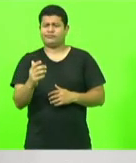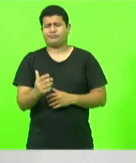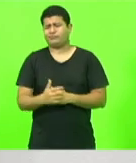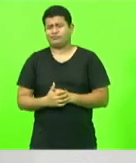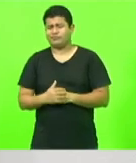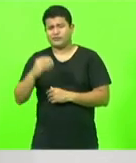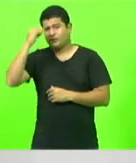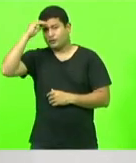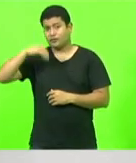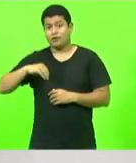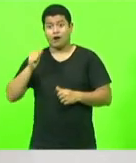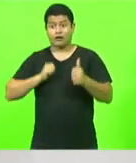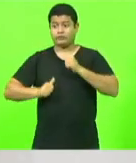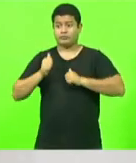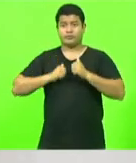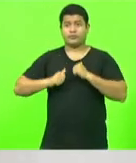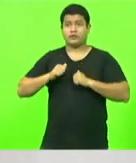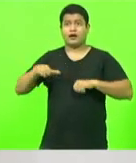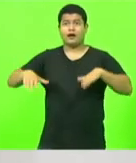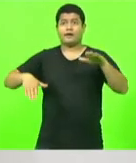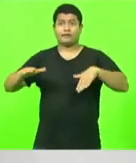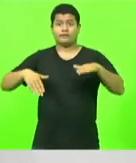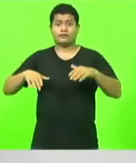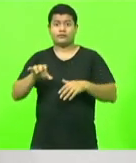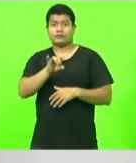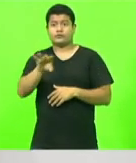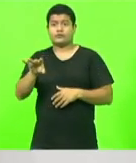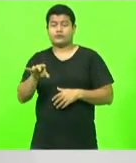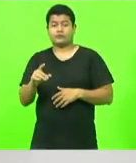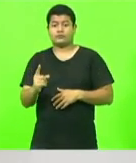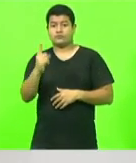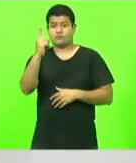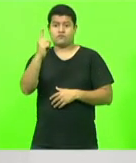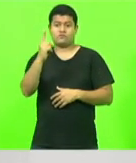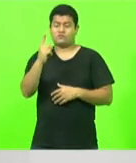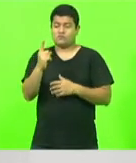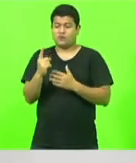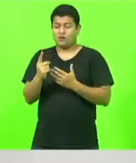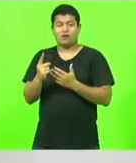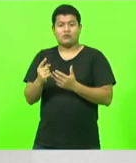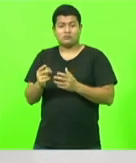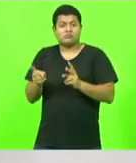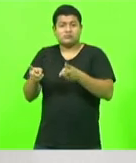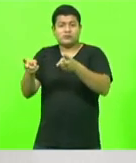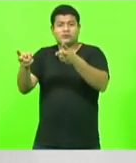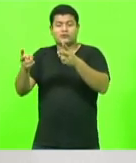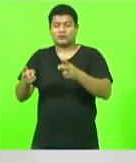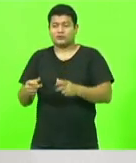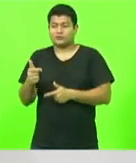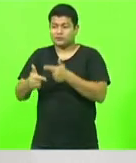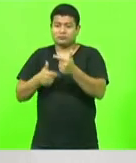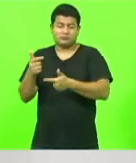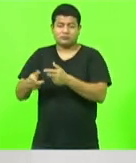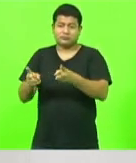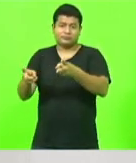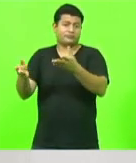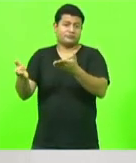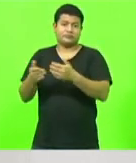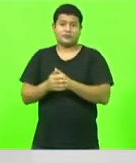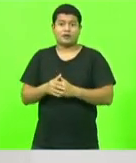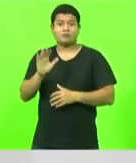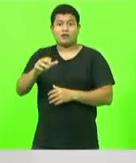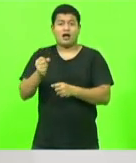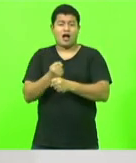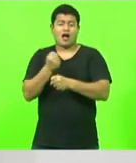são, às vezes, a única coisa que nos sobra. só que são tantos anos esperando a